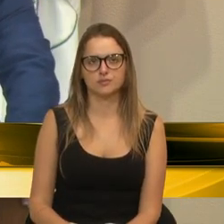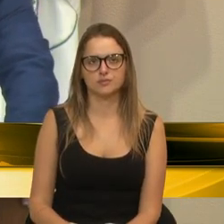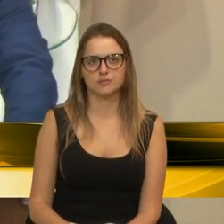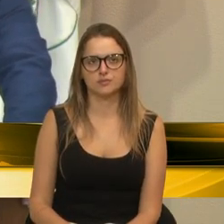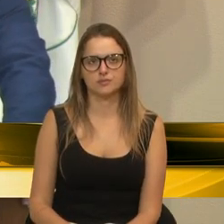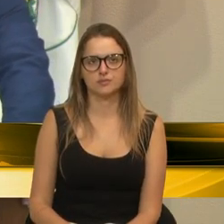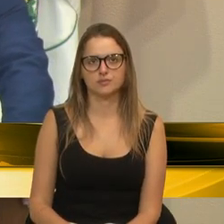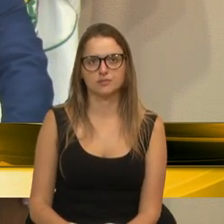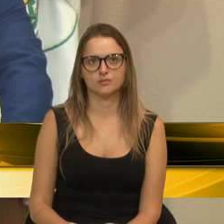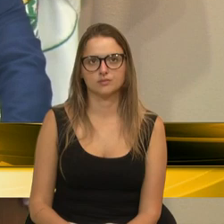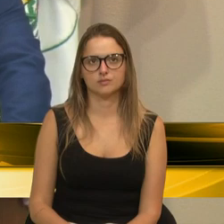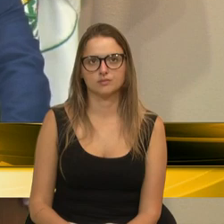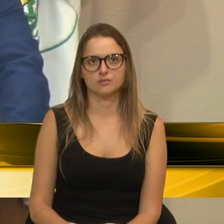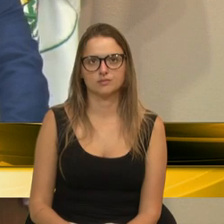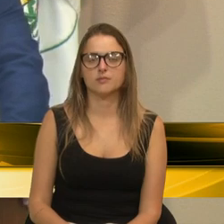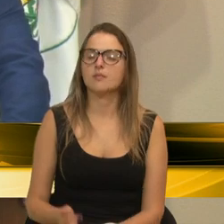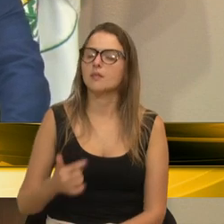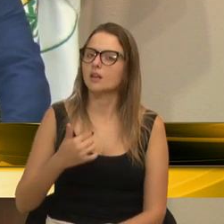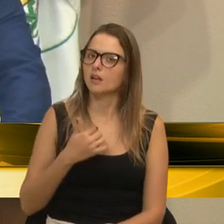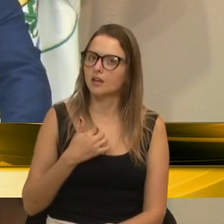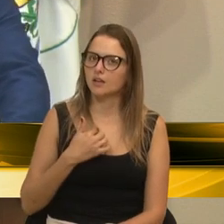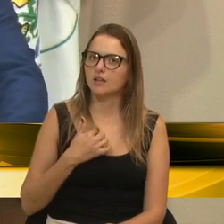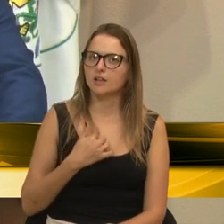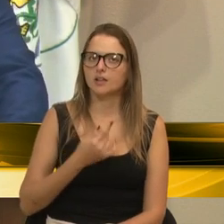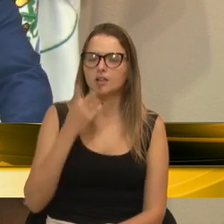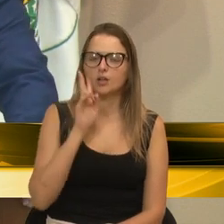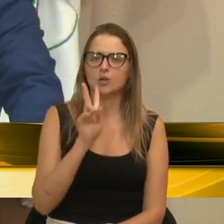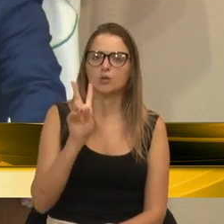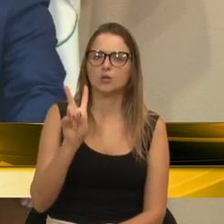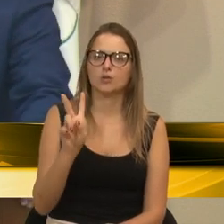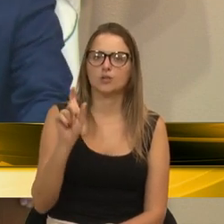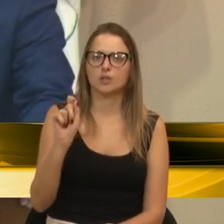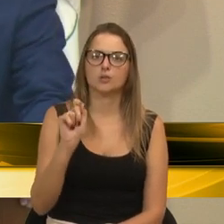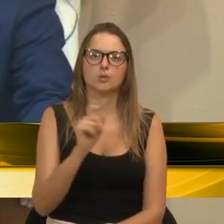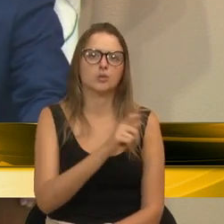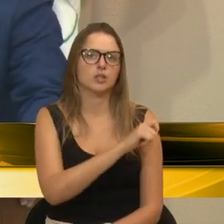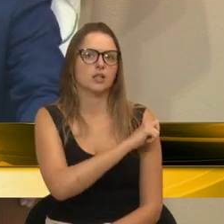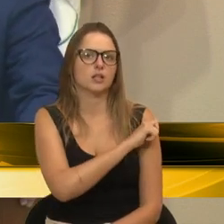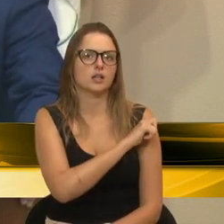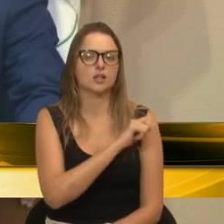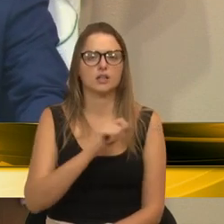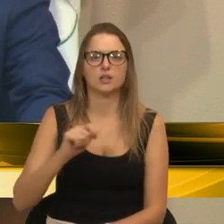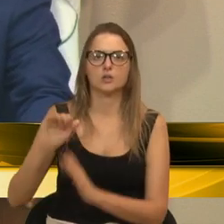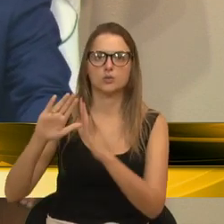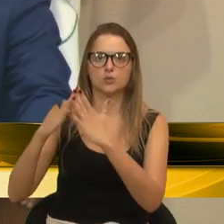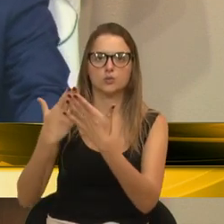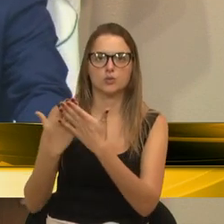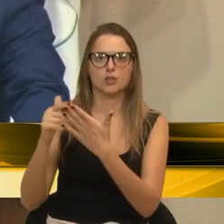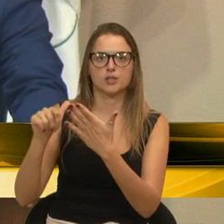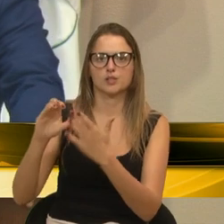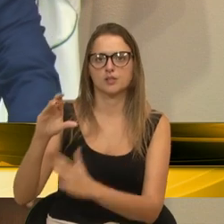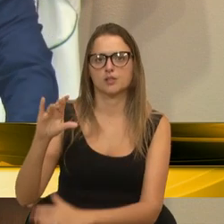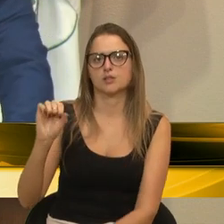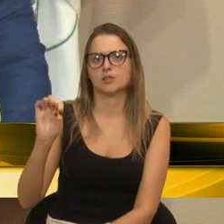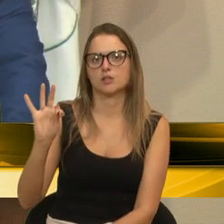Eu vendo a apresentação dos alunos do Cristóvão, quando falaram aqui em abandono,